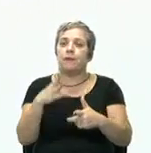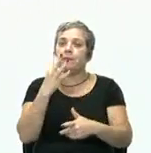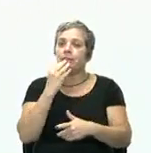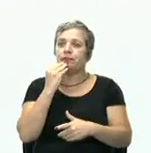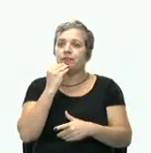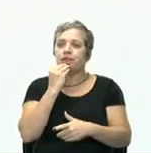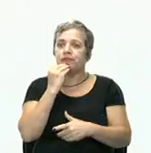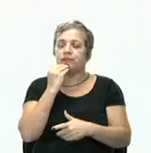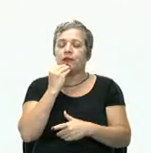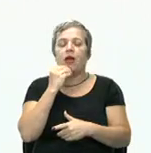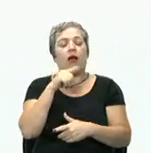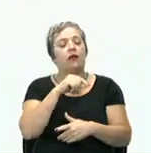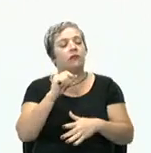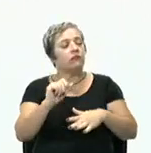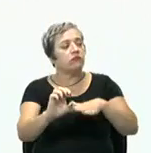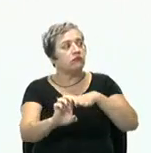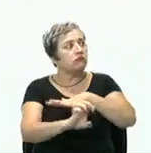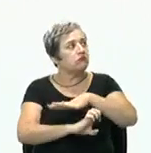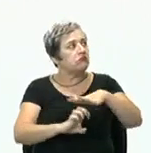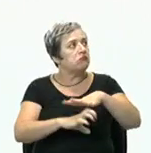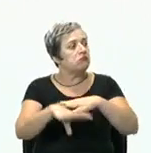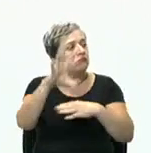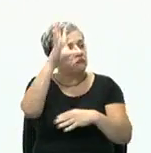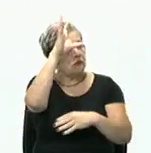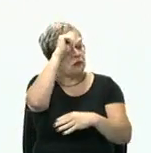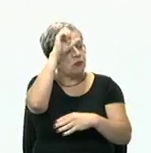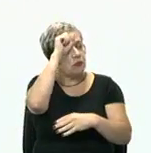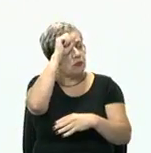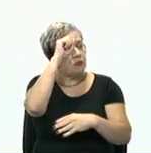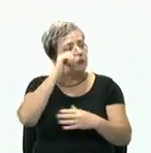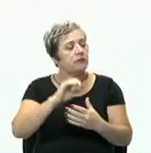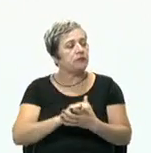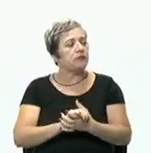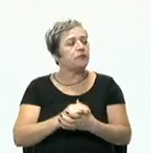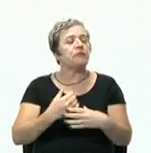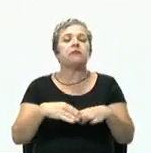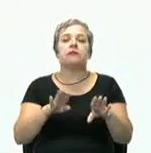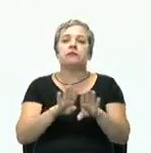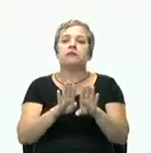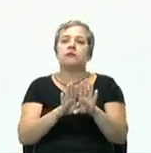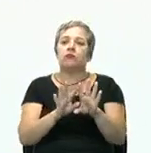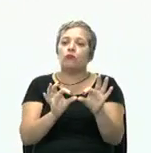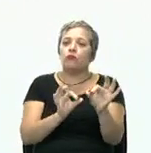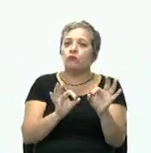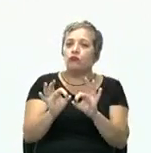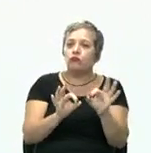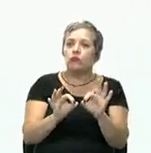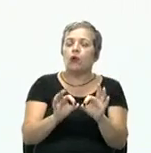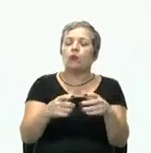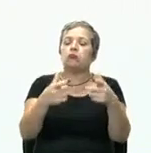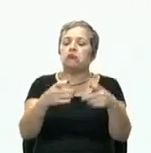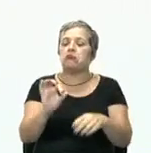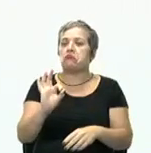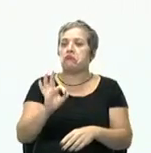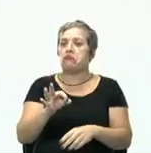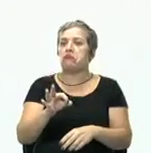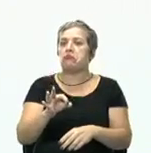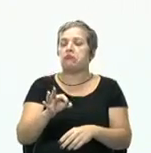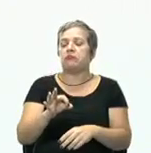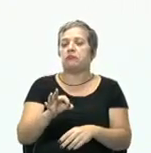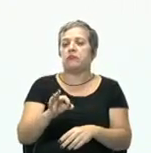da organização aprender sobre si e ajustar-se ao ambiente complexo,